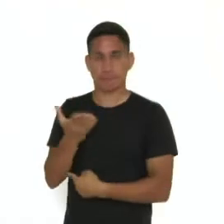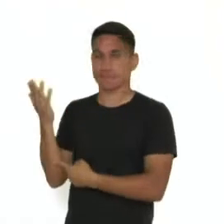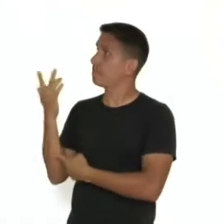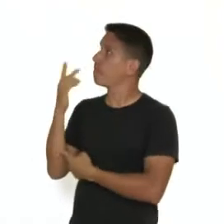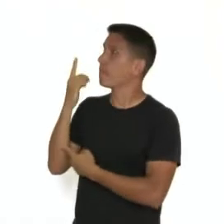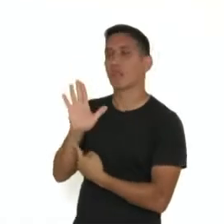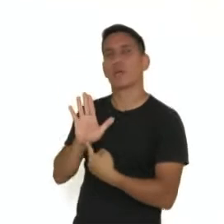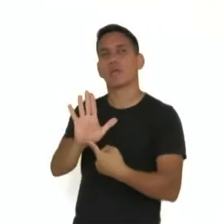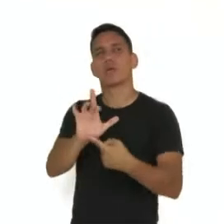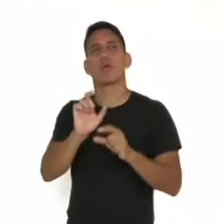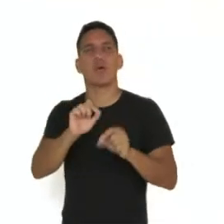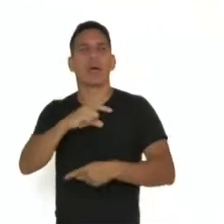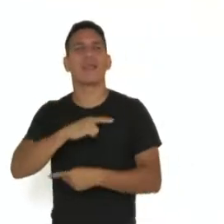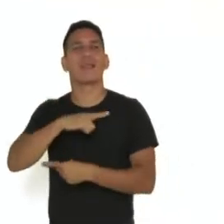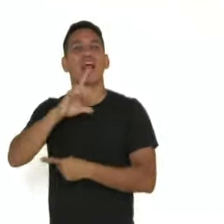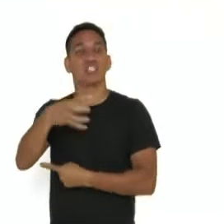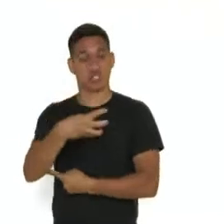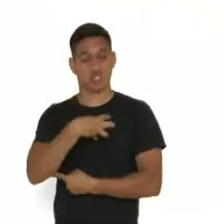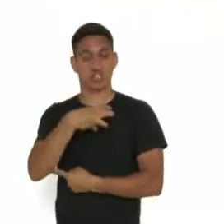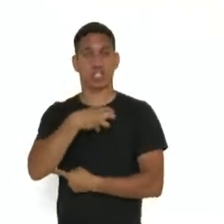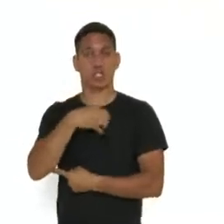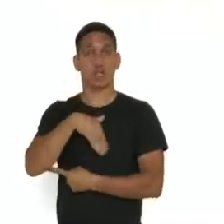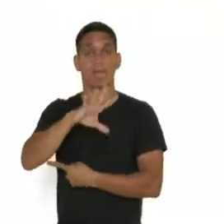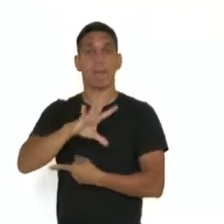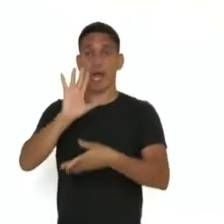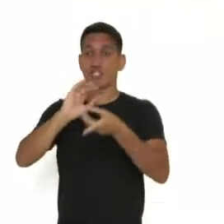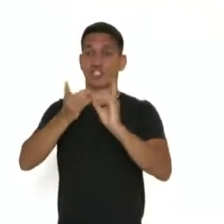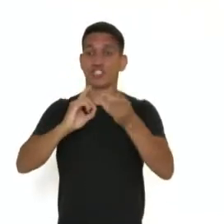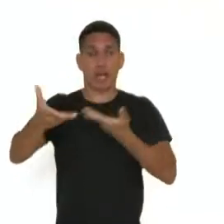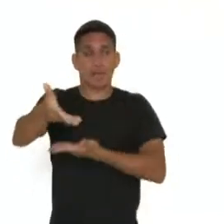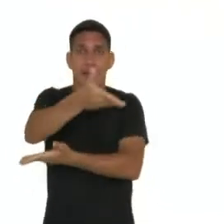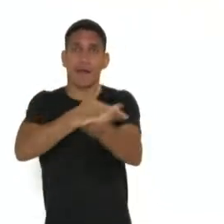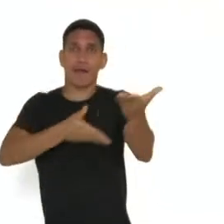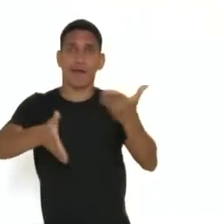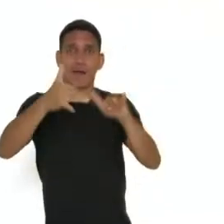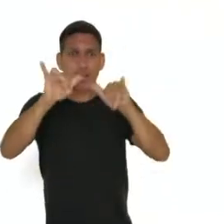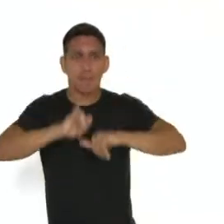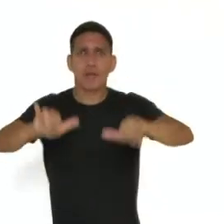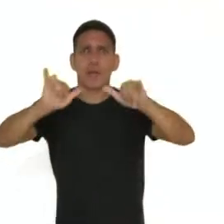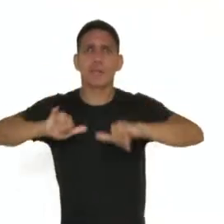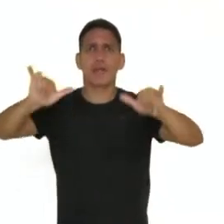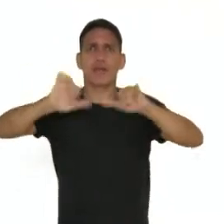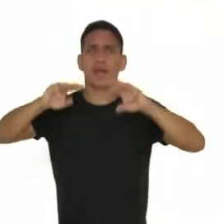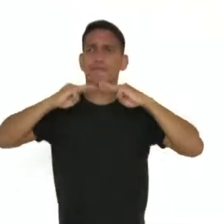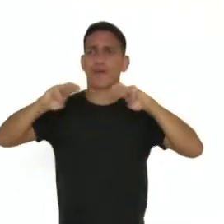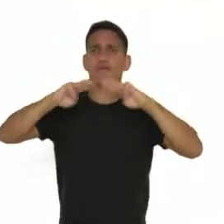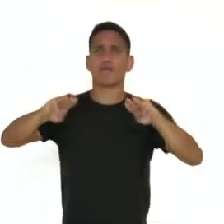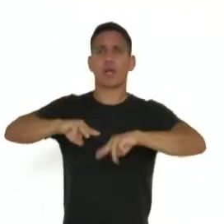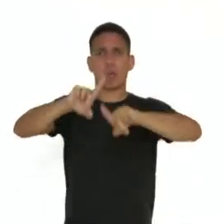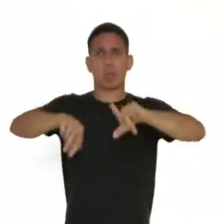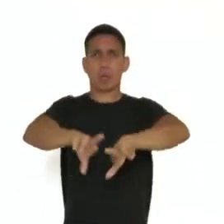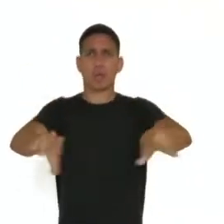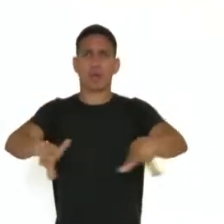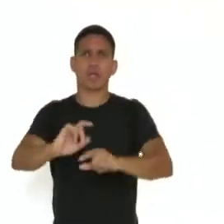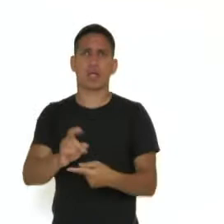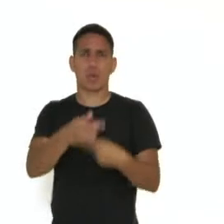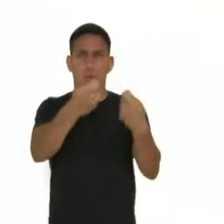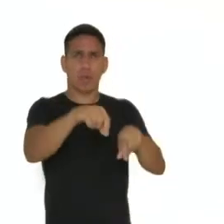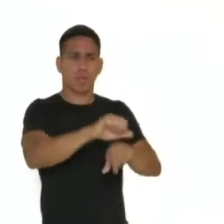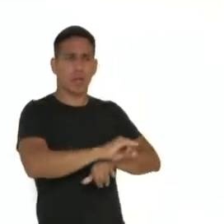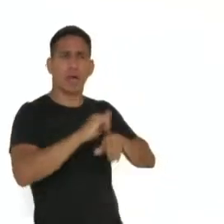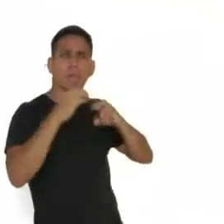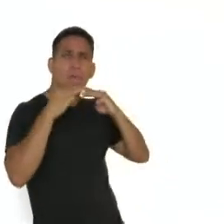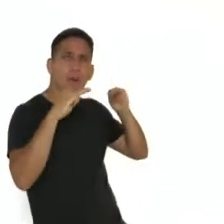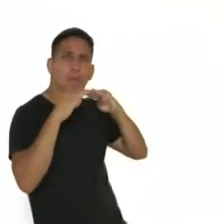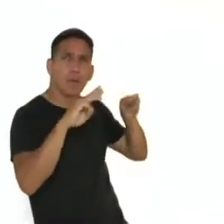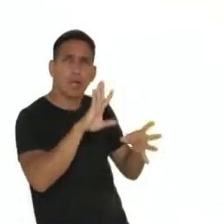nisso aqui, então, ela é uma forma mais dinâmica de se promover ou divulgar um produto. Ela dispensa uma campanha publicitária que